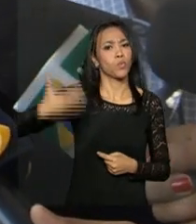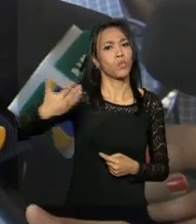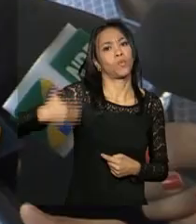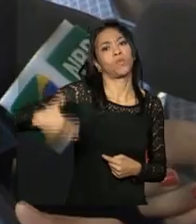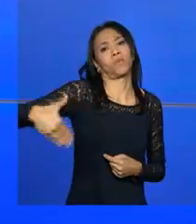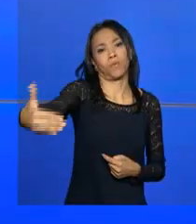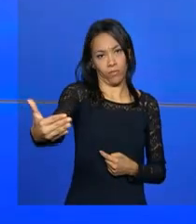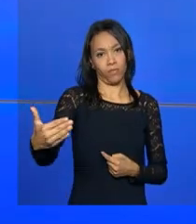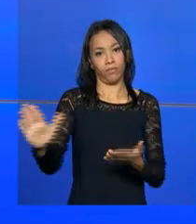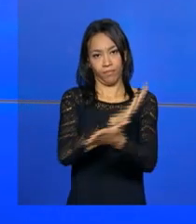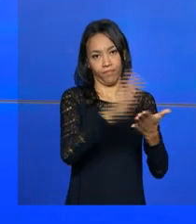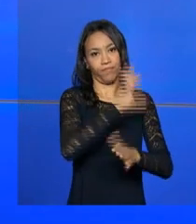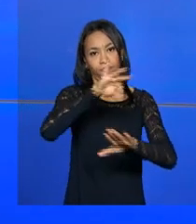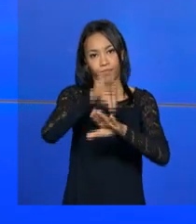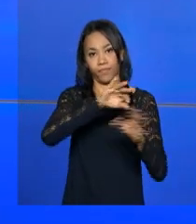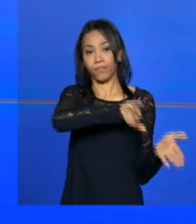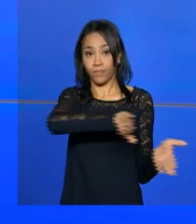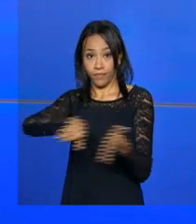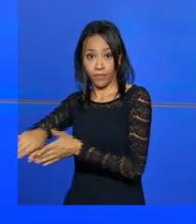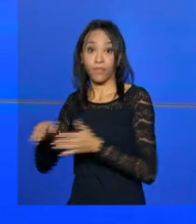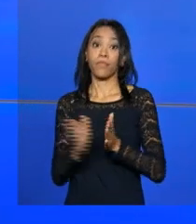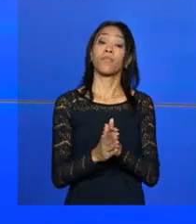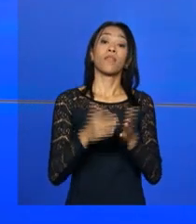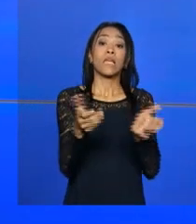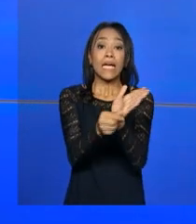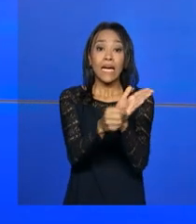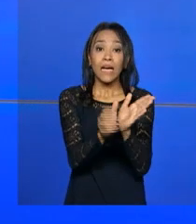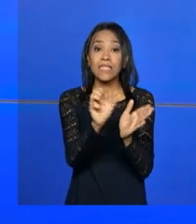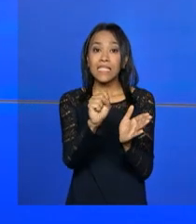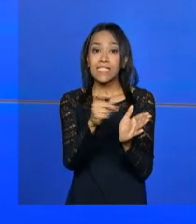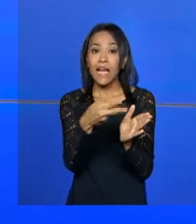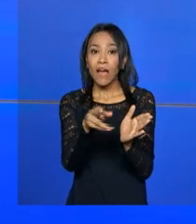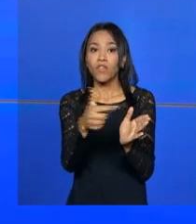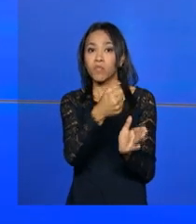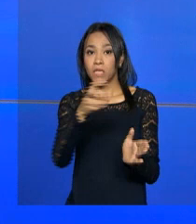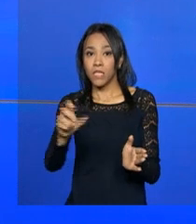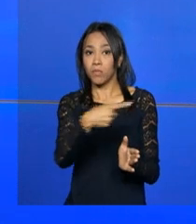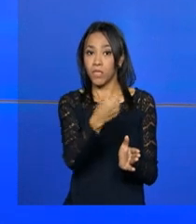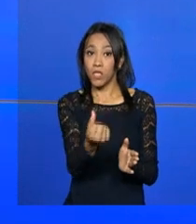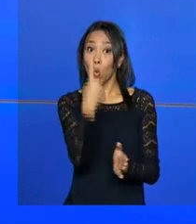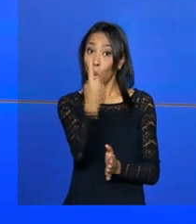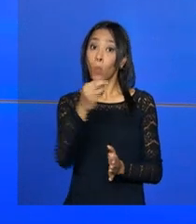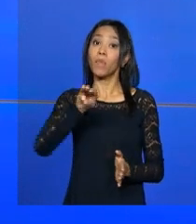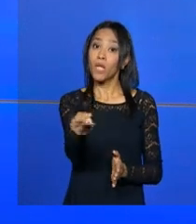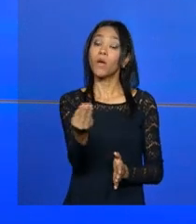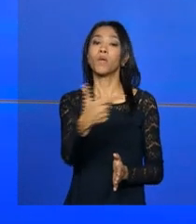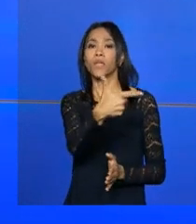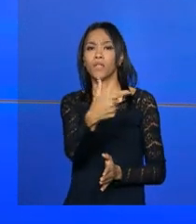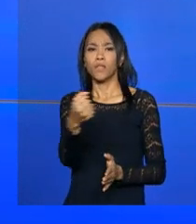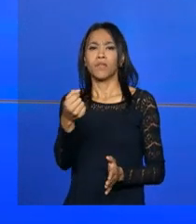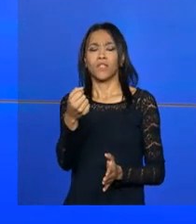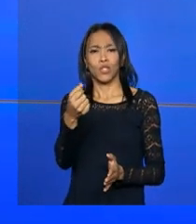continuado. A safra de grãos 2015-2016 será 1 milhão e 300 mil toneladas superior